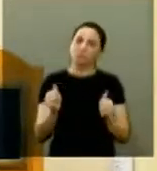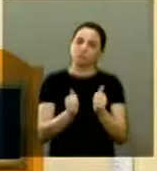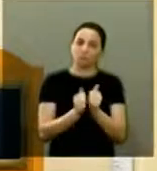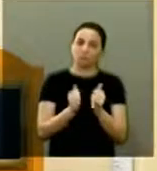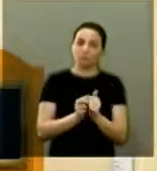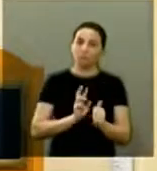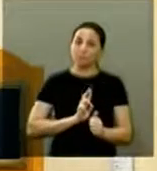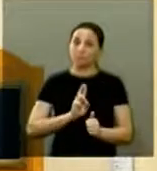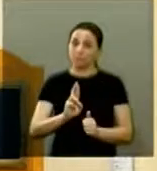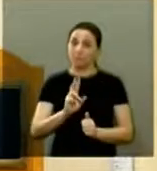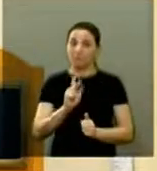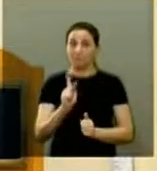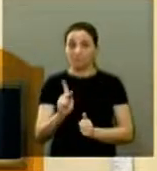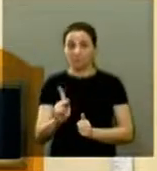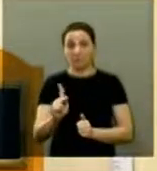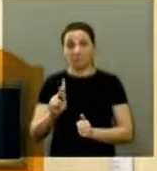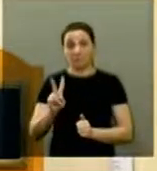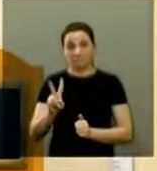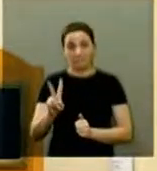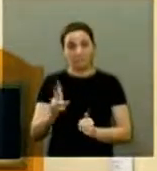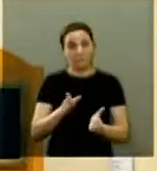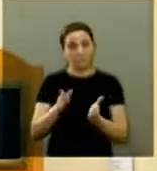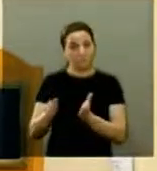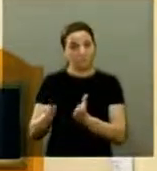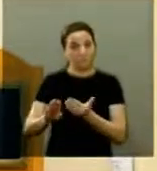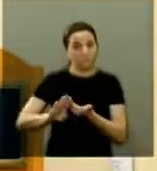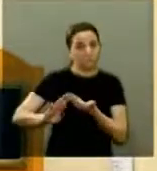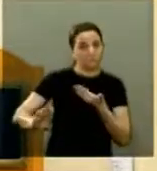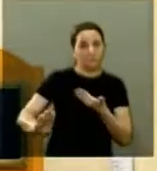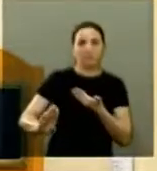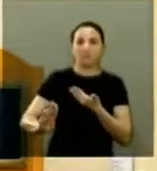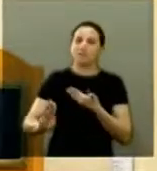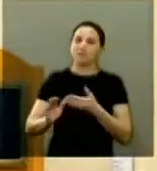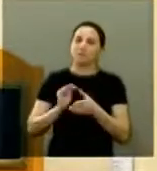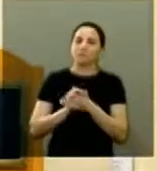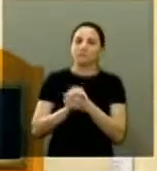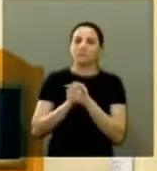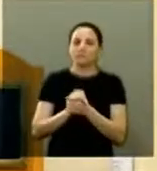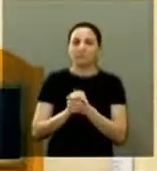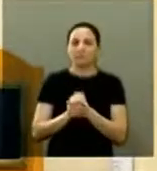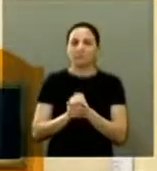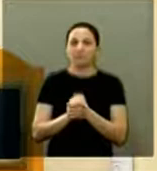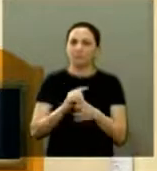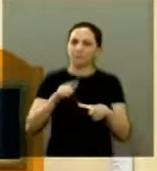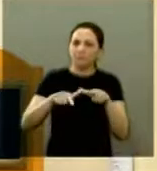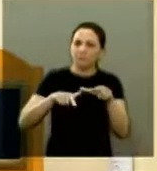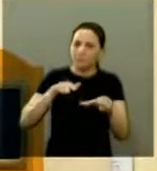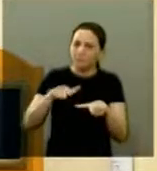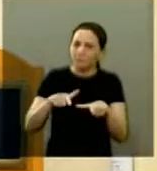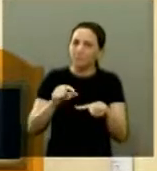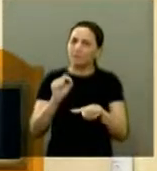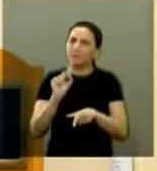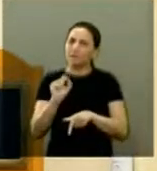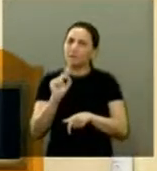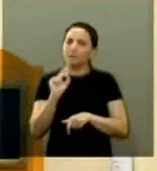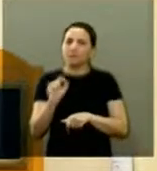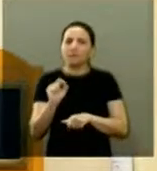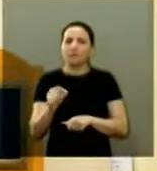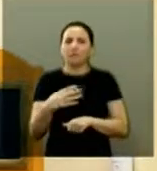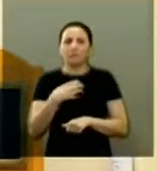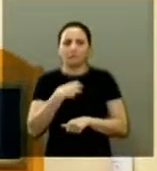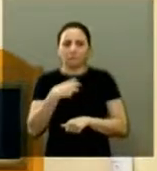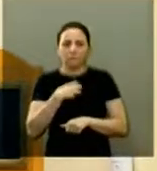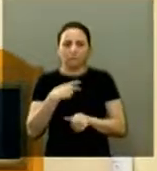representaram o PV aqui nesse período, cumprimentá-la por todo o trabalho que ela vem fazendo e pela